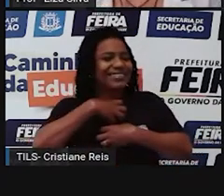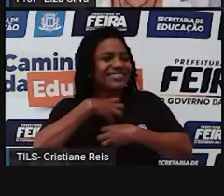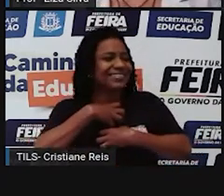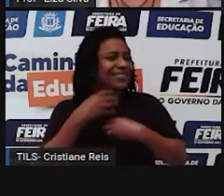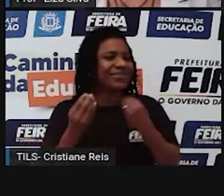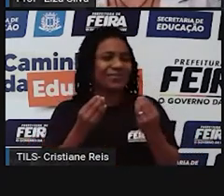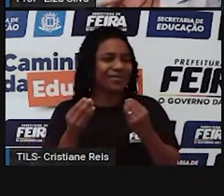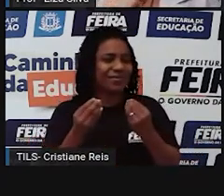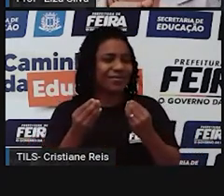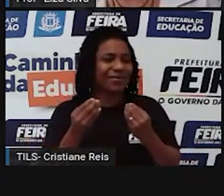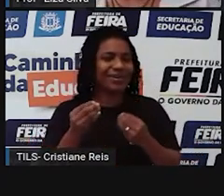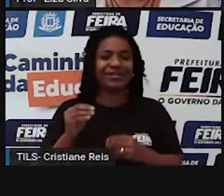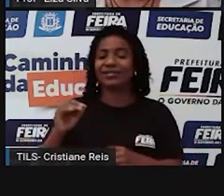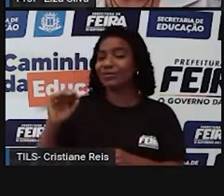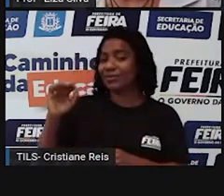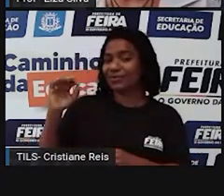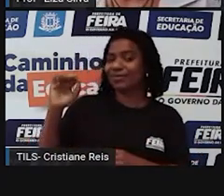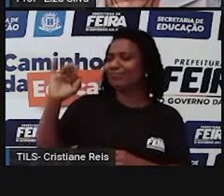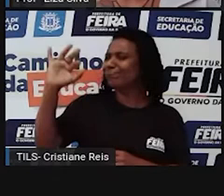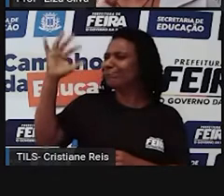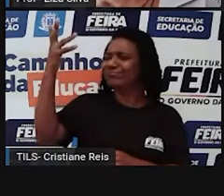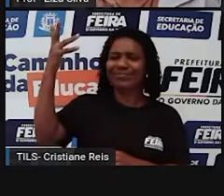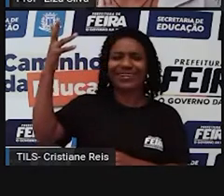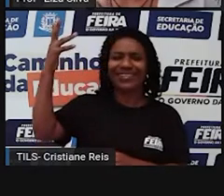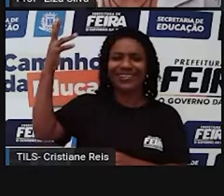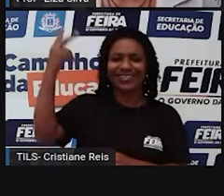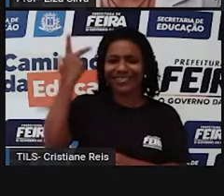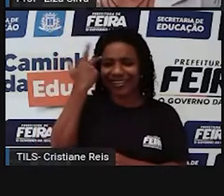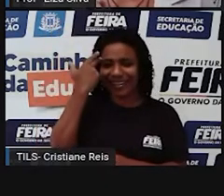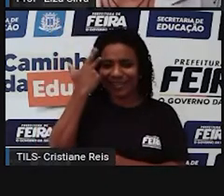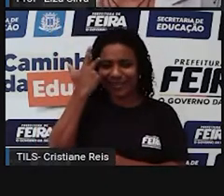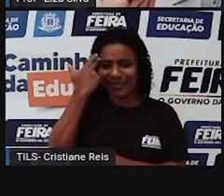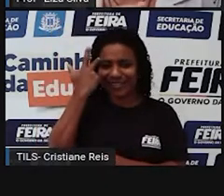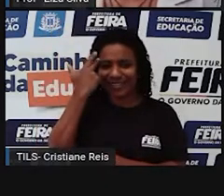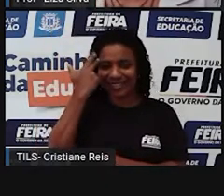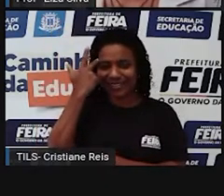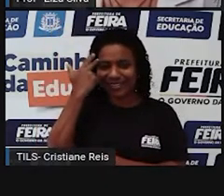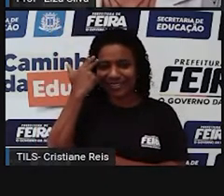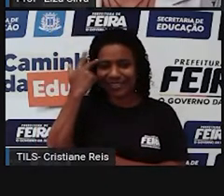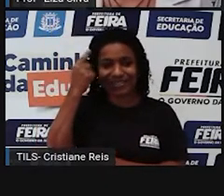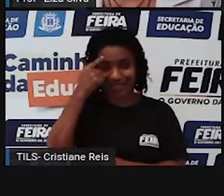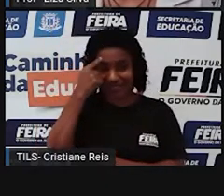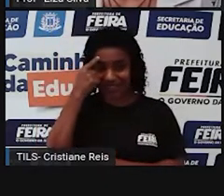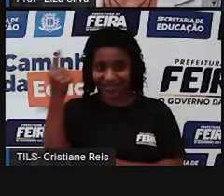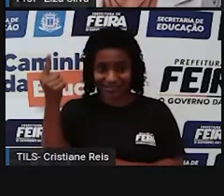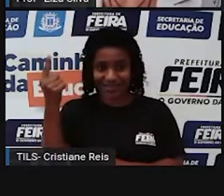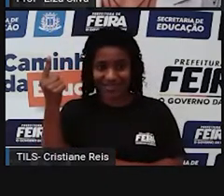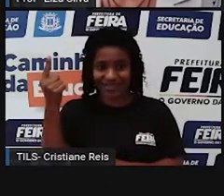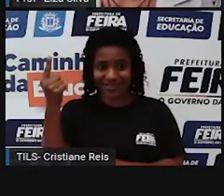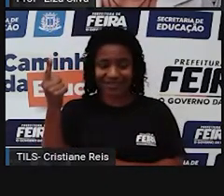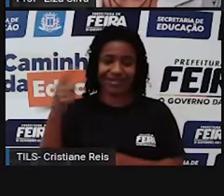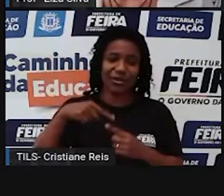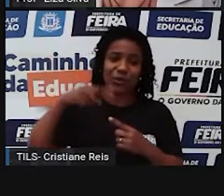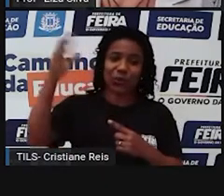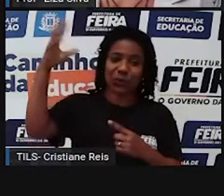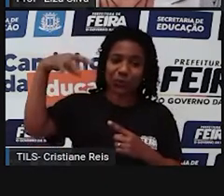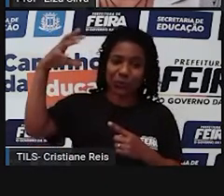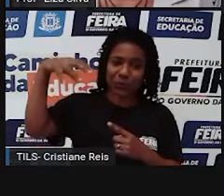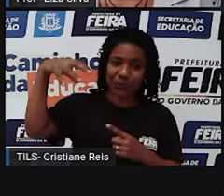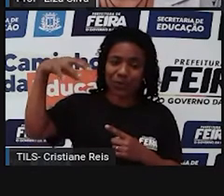fenômenos da natureza? Ajudem aí, lembrem alguns verbos que expressam fenômenos da natureza. Chover,